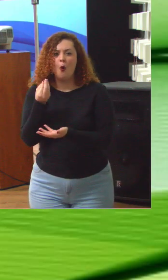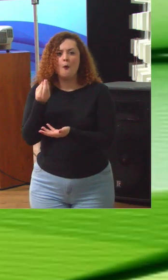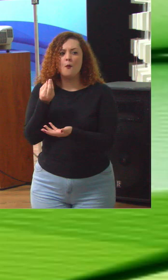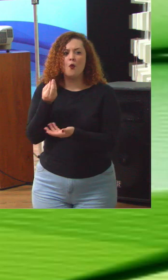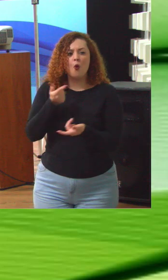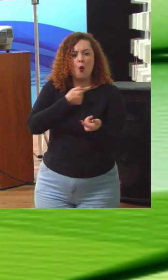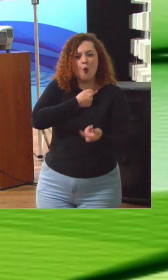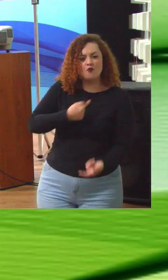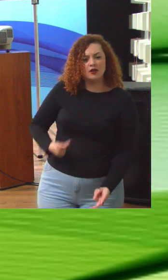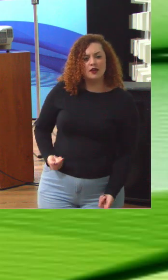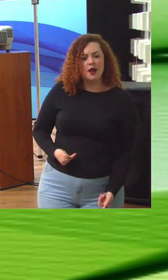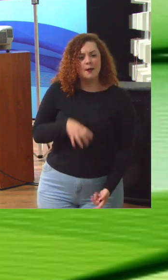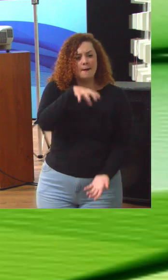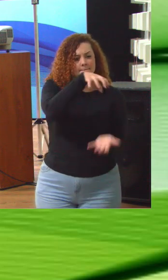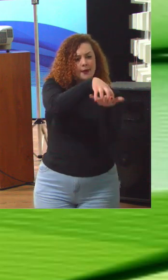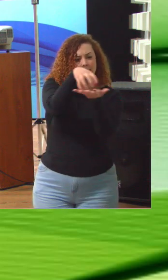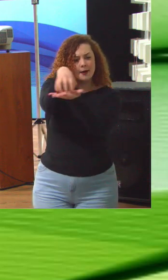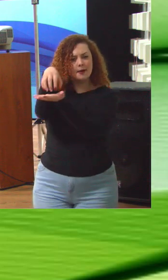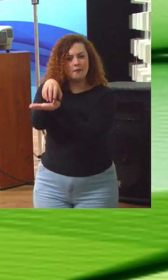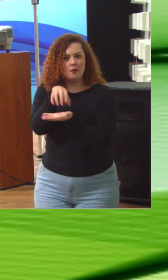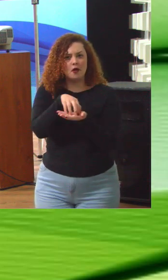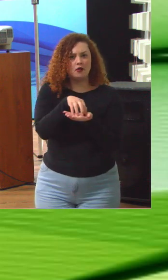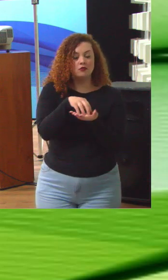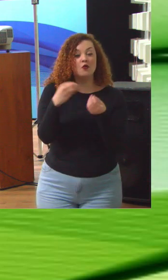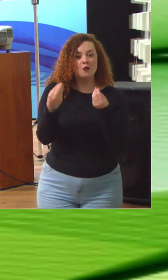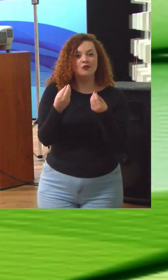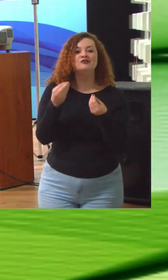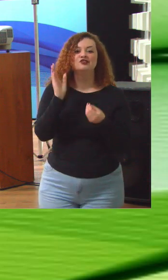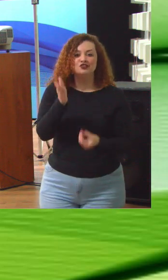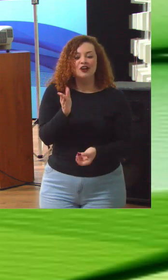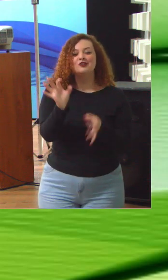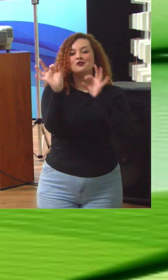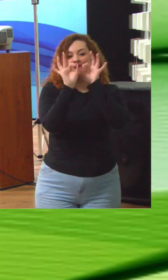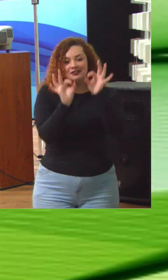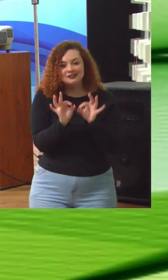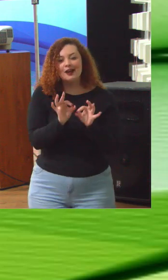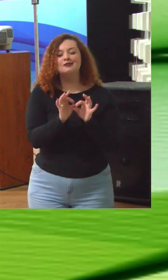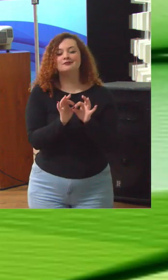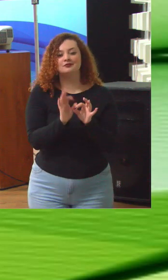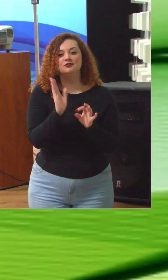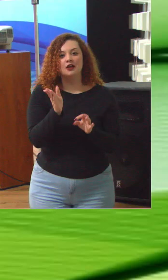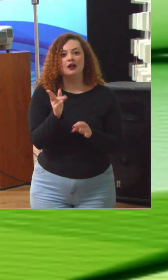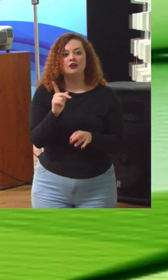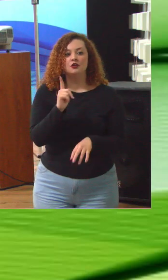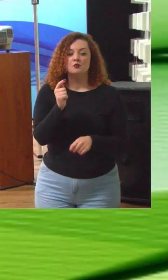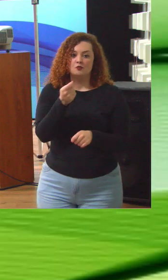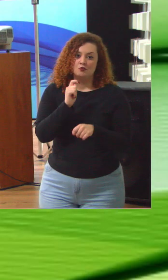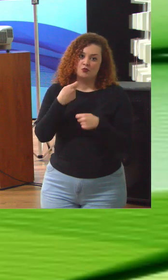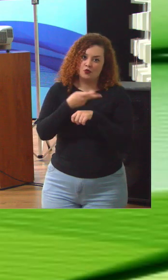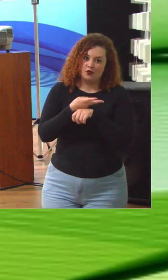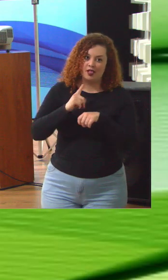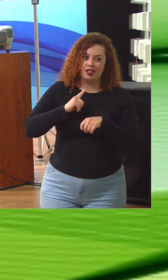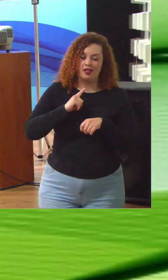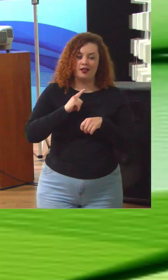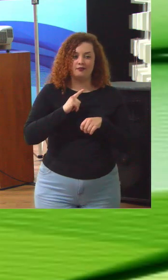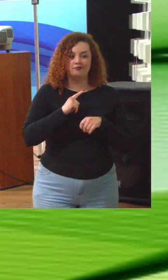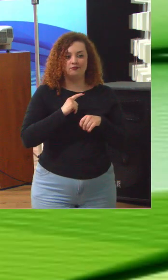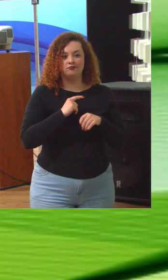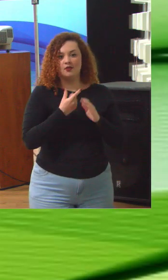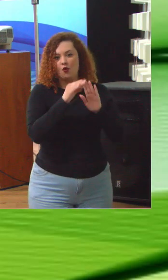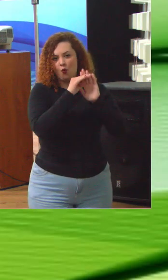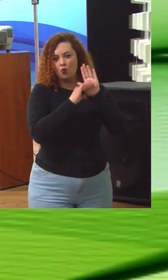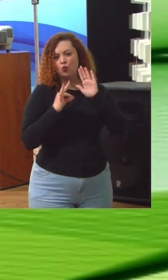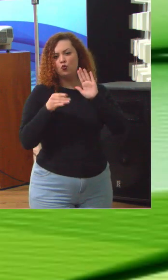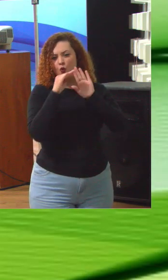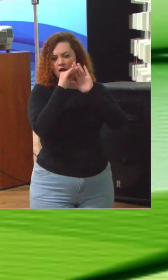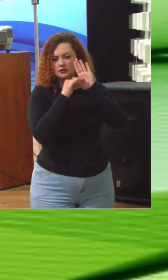cada uma dessas dimensões. Está tudo já arrumadinho, organizado e a gente procura manter razoavelmente atualizado para que os gestores públicos